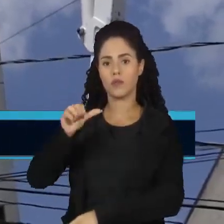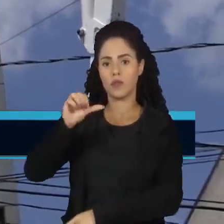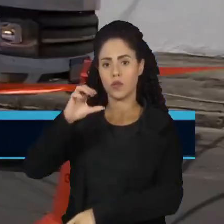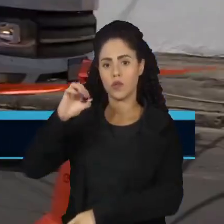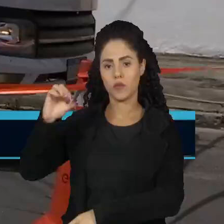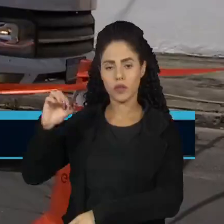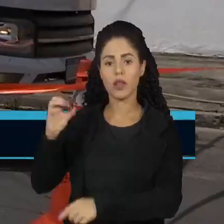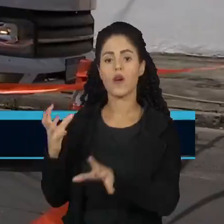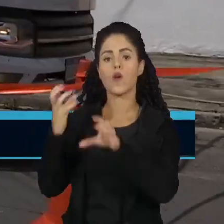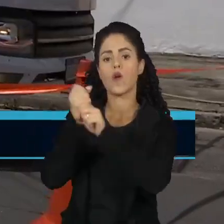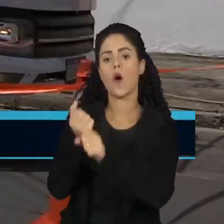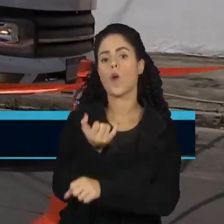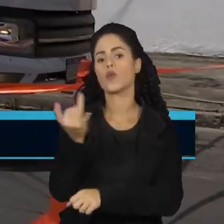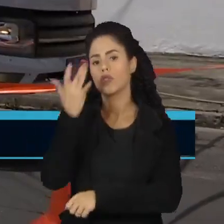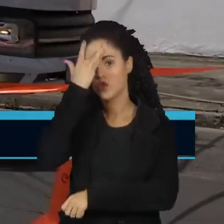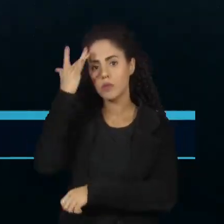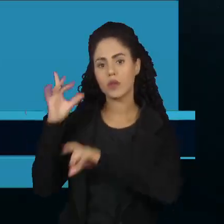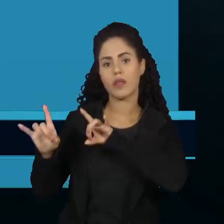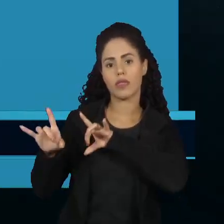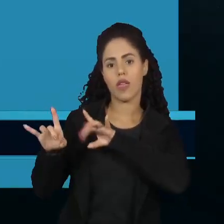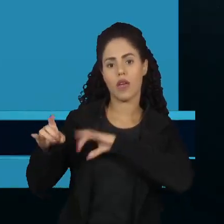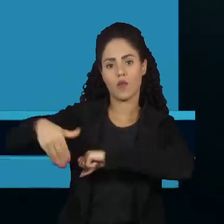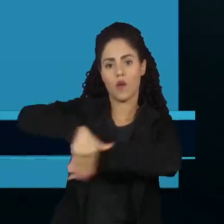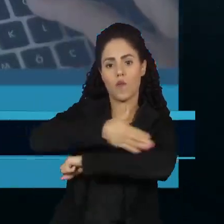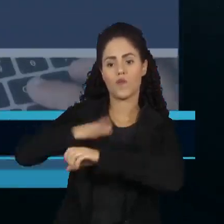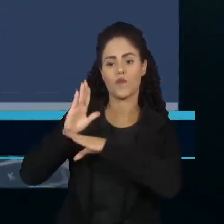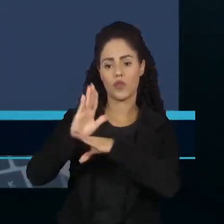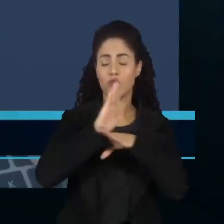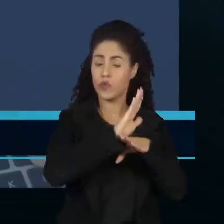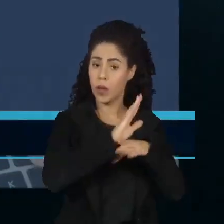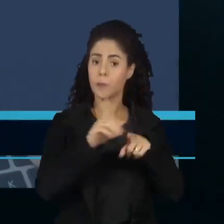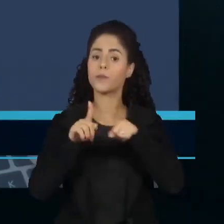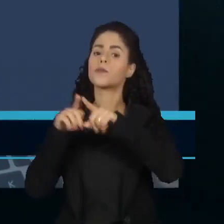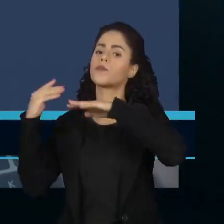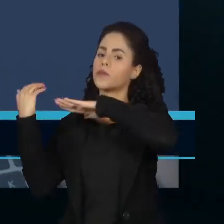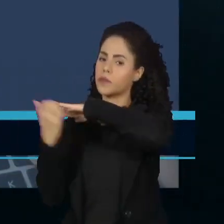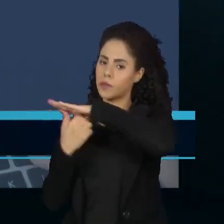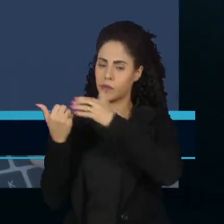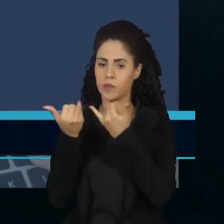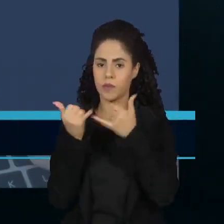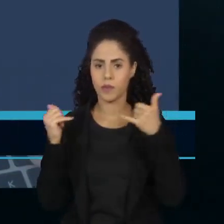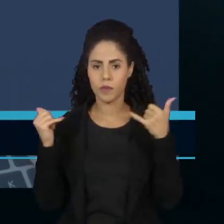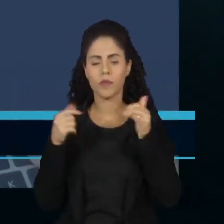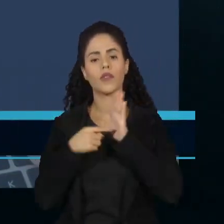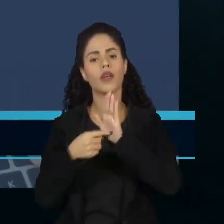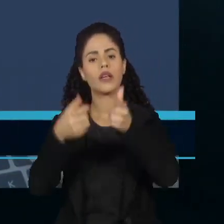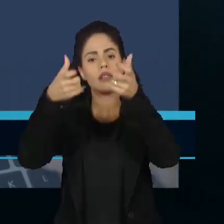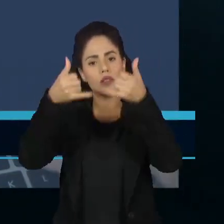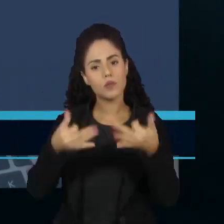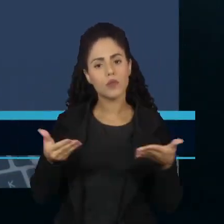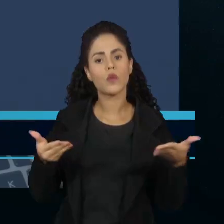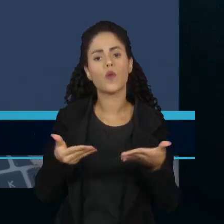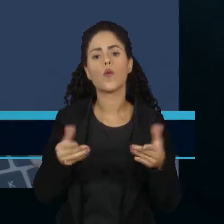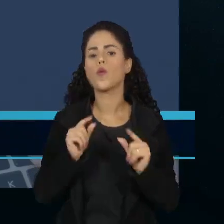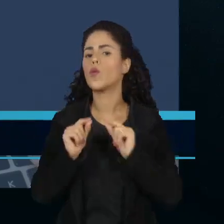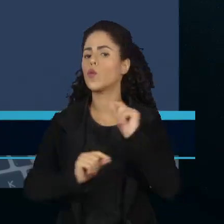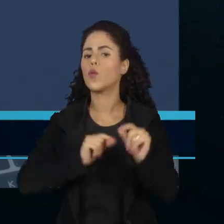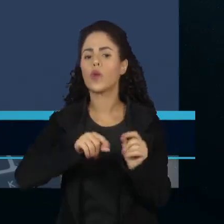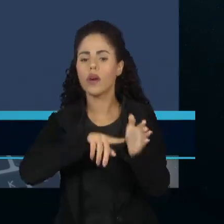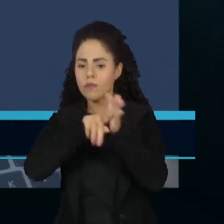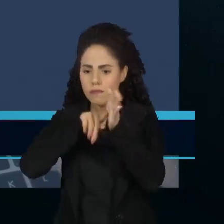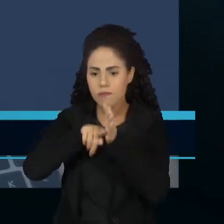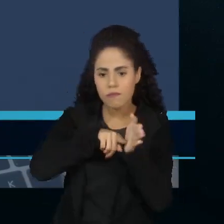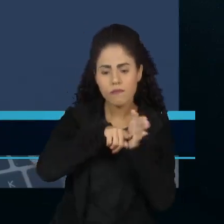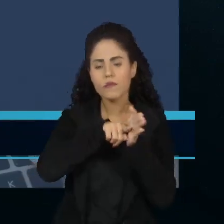o número de técnicos nas ruas. A Agência Reguladora do Setor de Energia disse em nota que conduz uma apuração